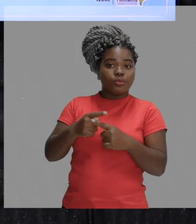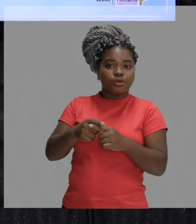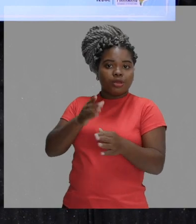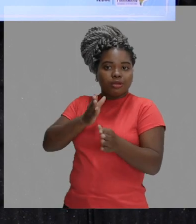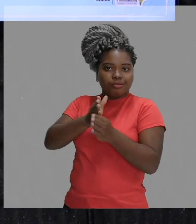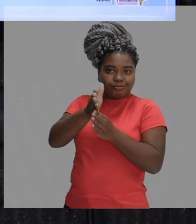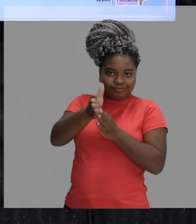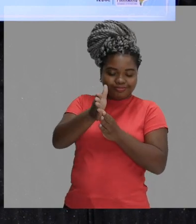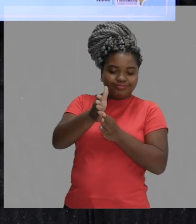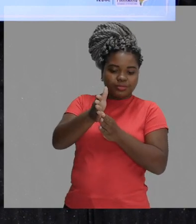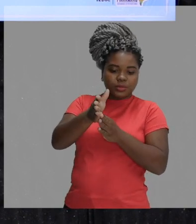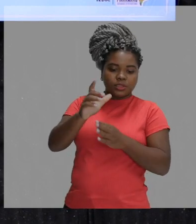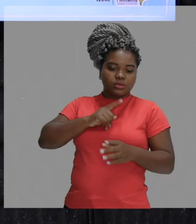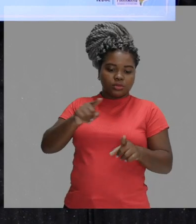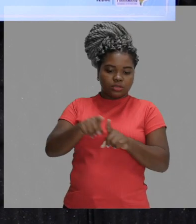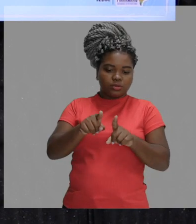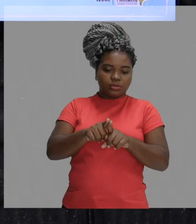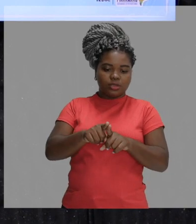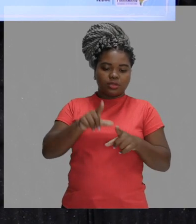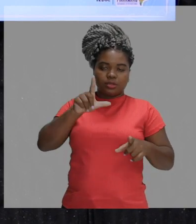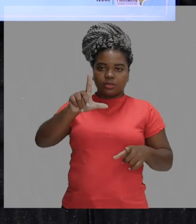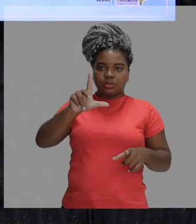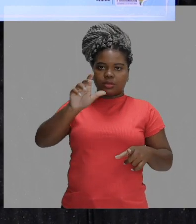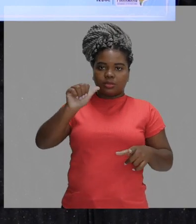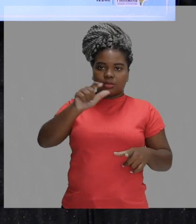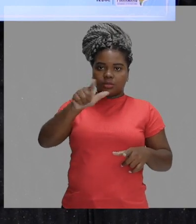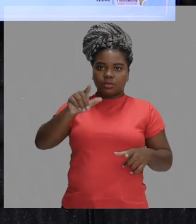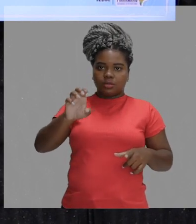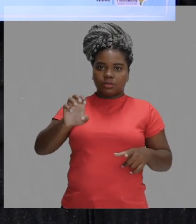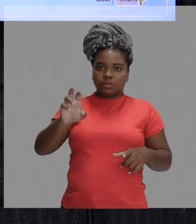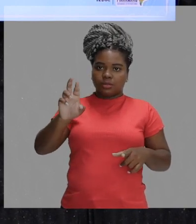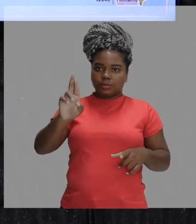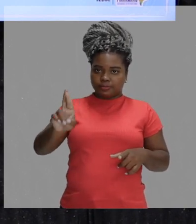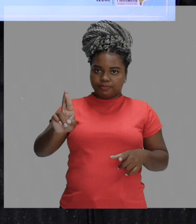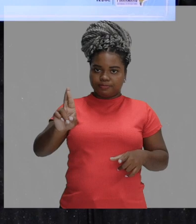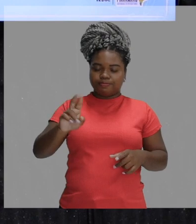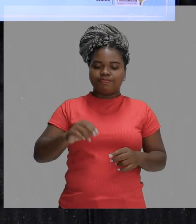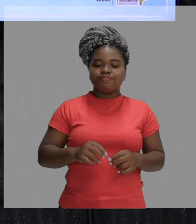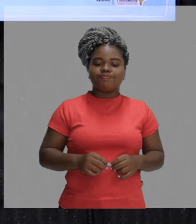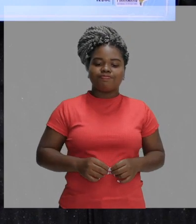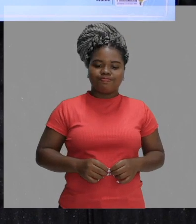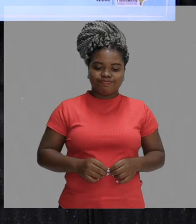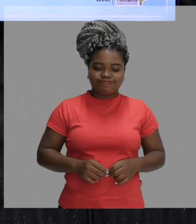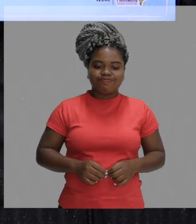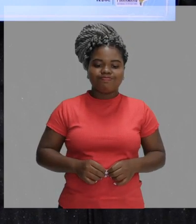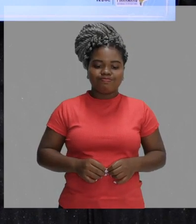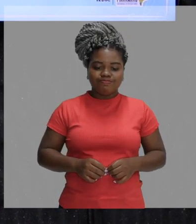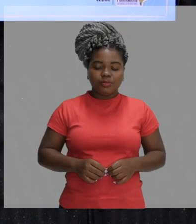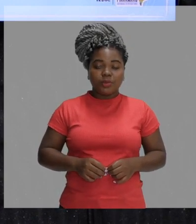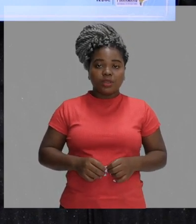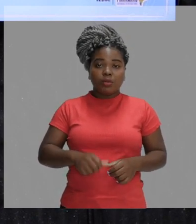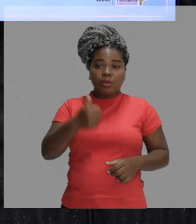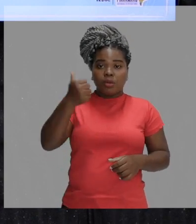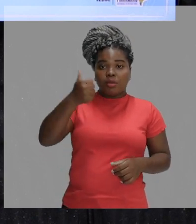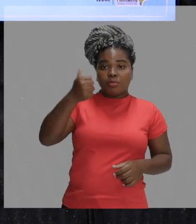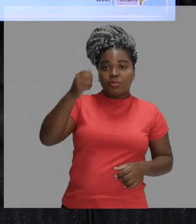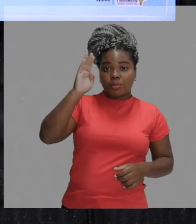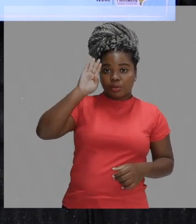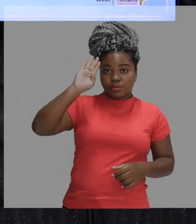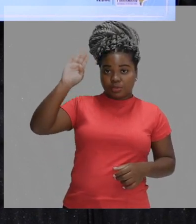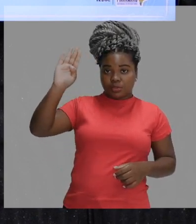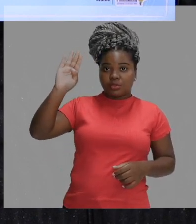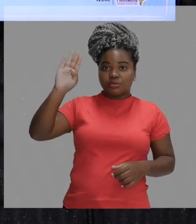laser, por exemplo. Ok? Se propagando também em linha reta. Então, esse é o primeiro princípio. Que o princípio da